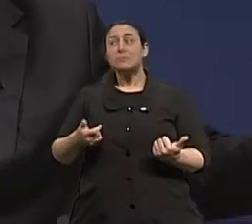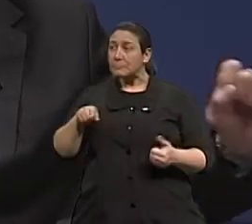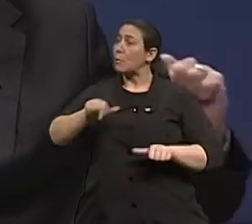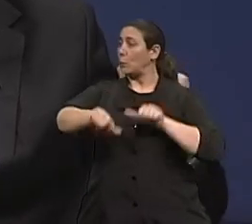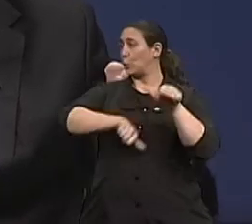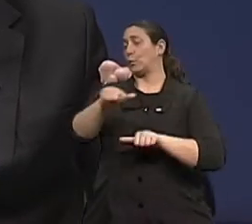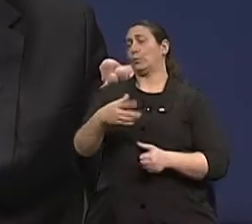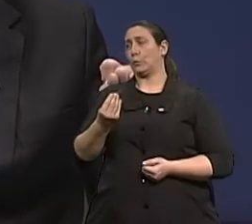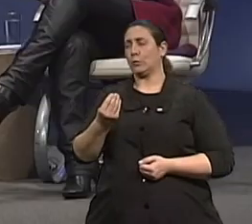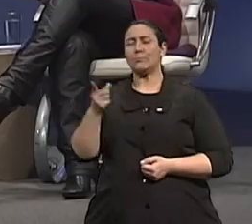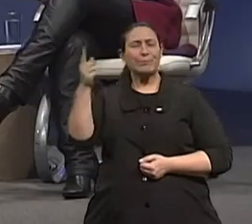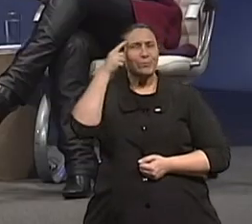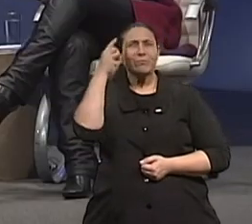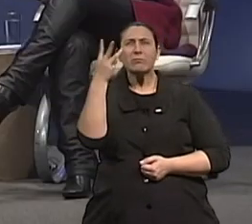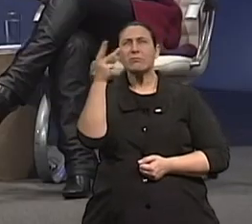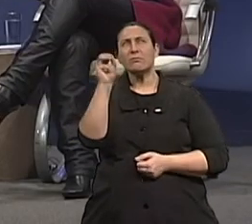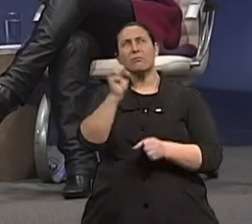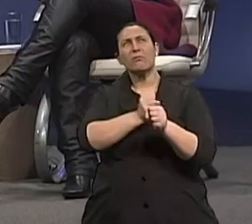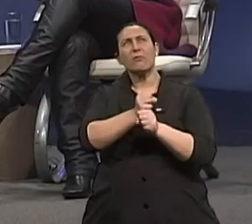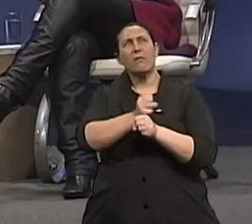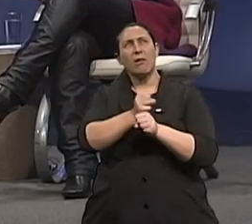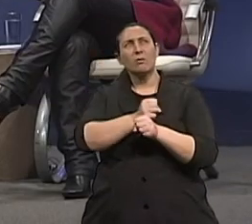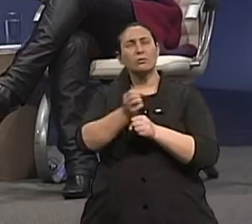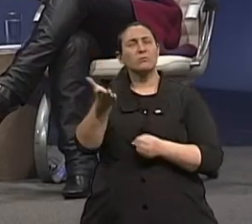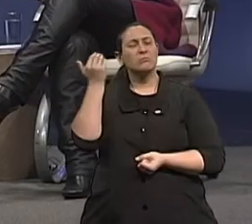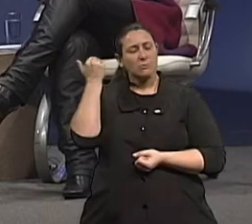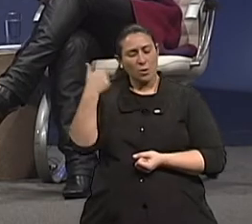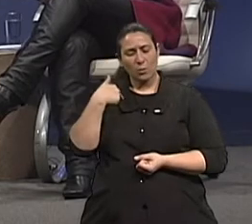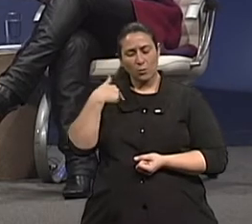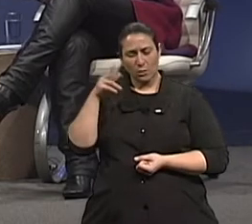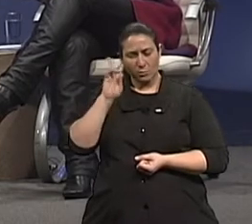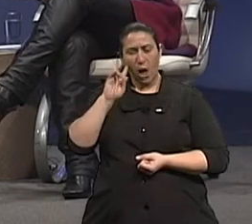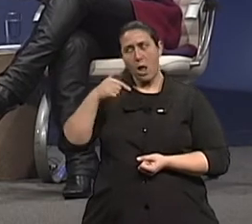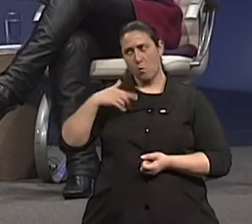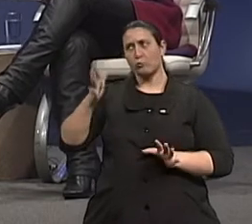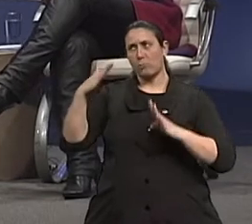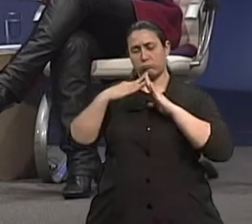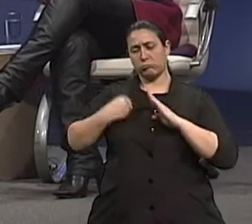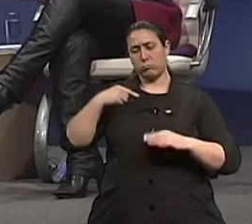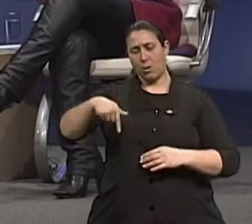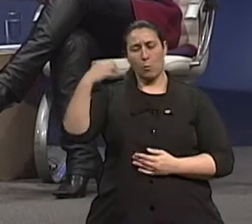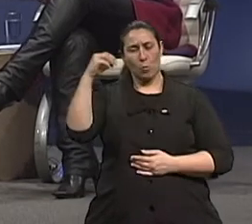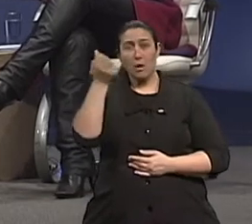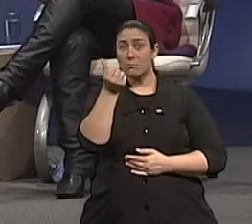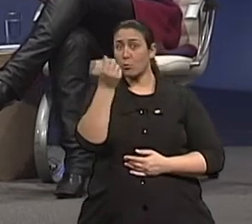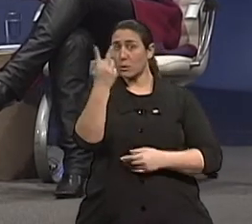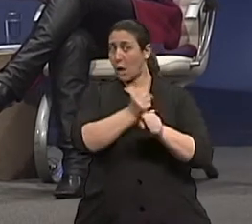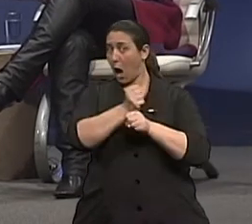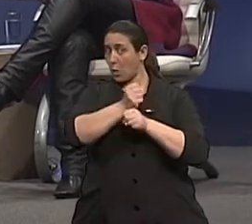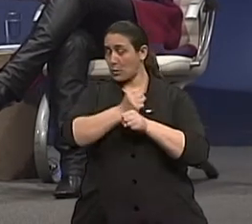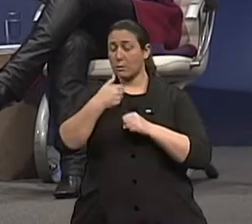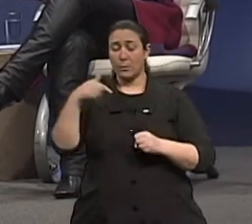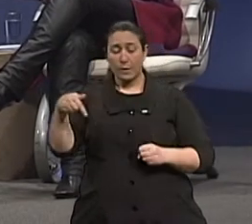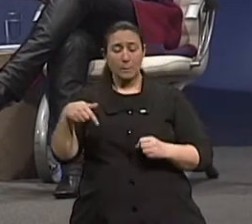Há 30 anos atrás, Isabel, ninguém caminhava em Porto Alegre. Eu me lembro bem, eu sou Porto Alegre, tenho 62 anos. Exatamente. Agora, qualquer dia a gente